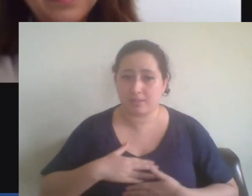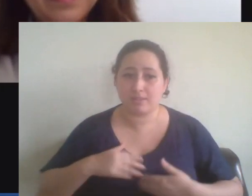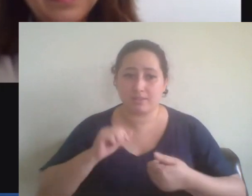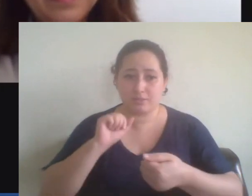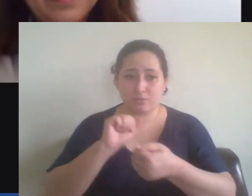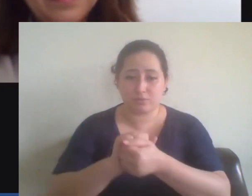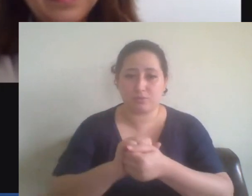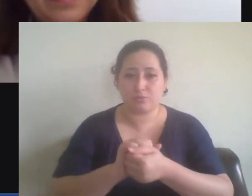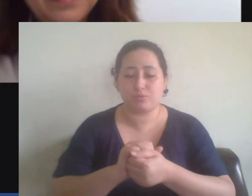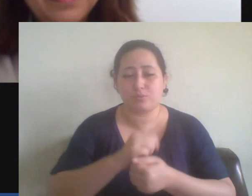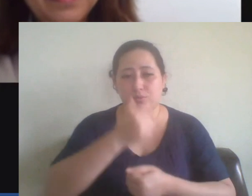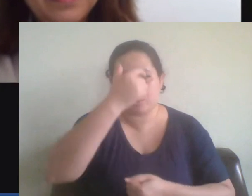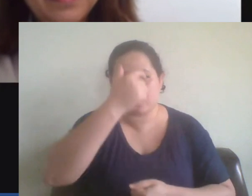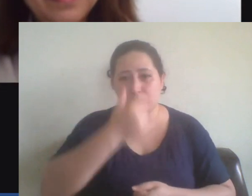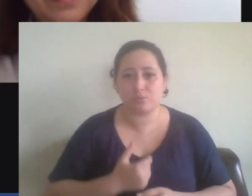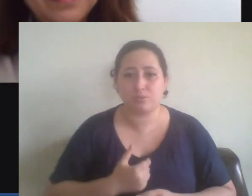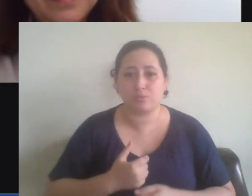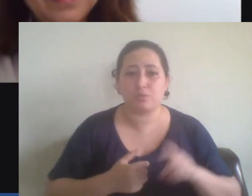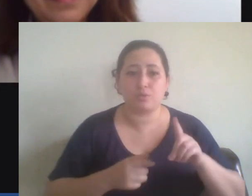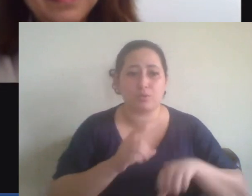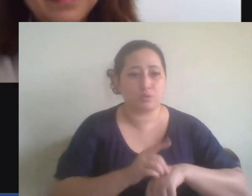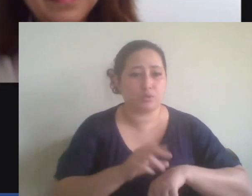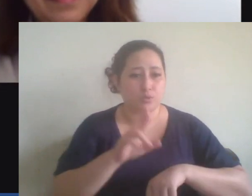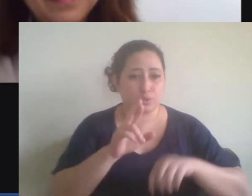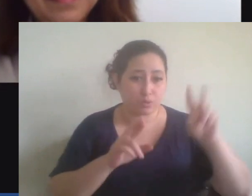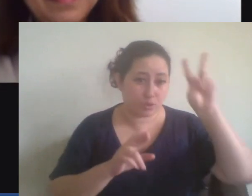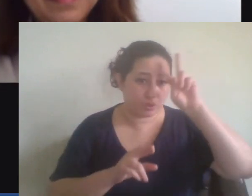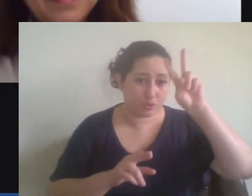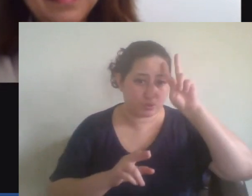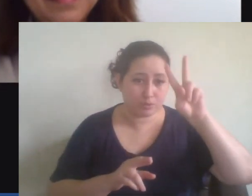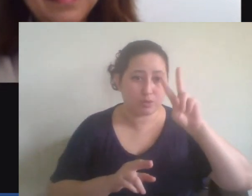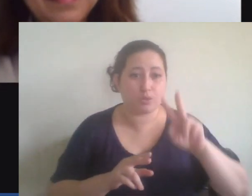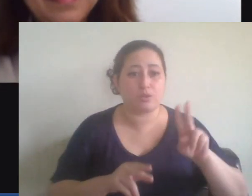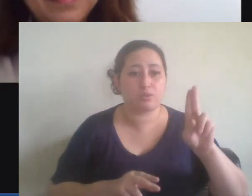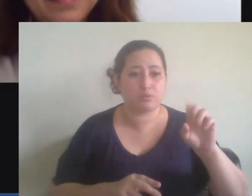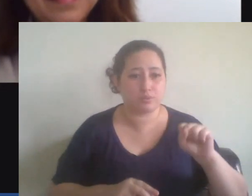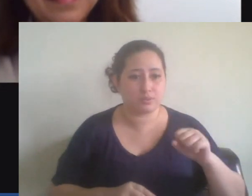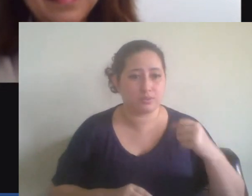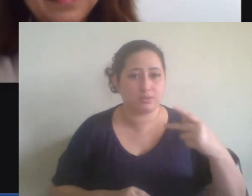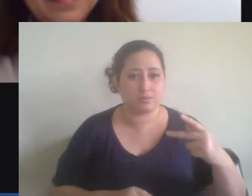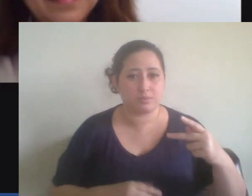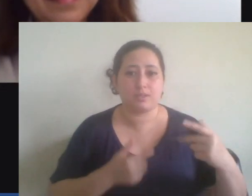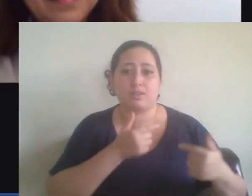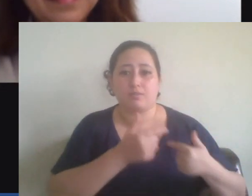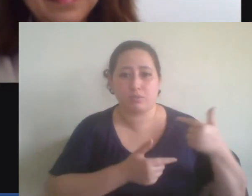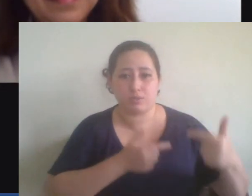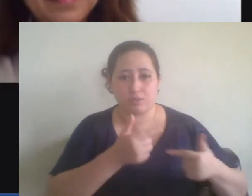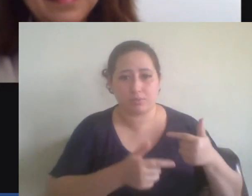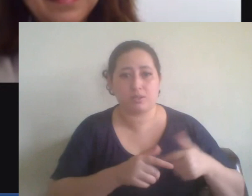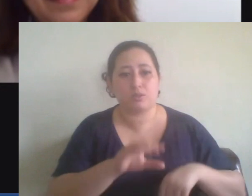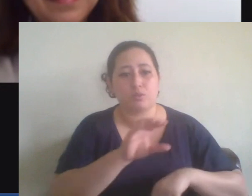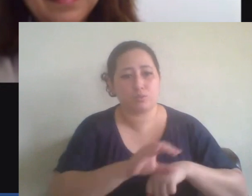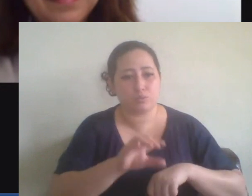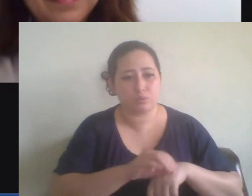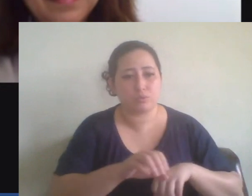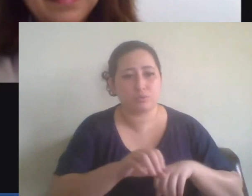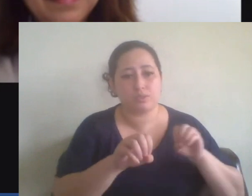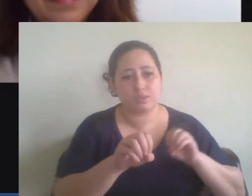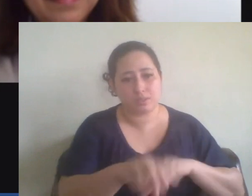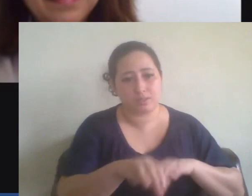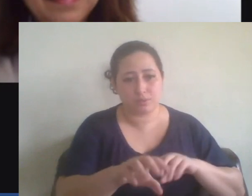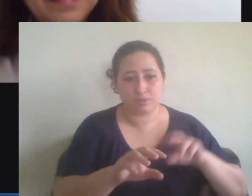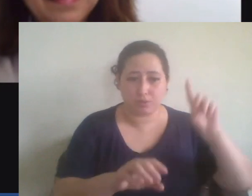sou doutor em história pela USP, e vou trabalhar aqui no curso de Educação e Direitos Humanos